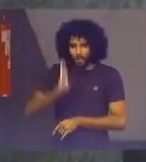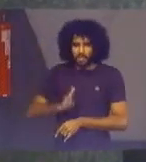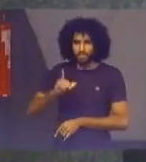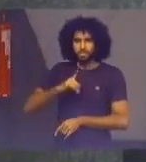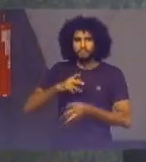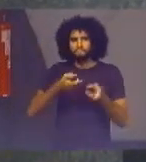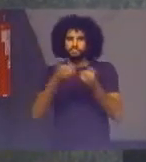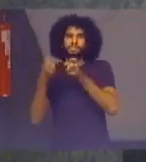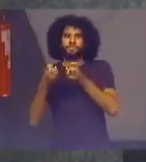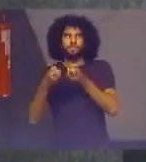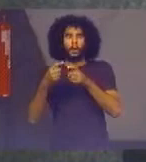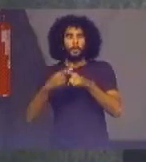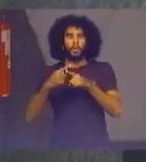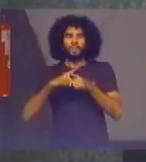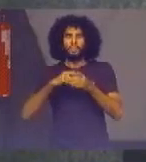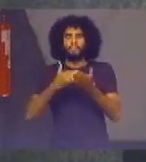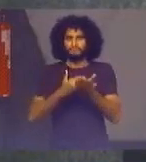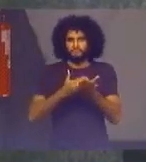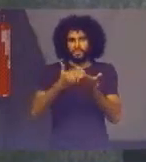Por essa iniciativa